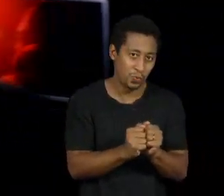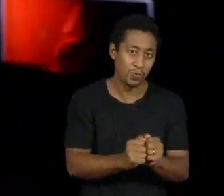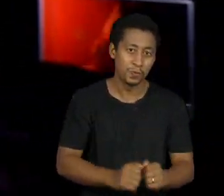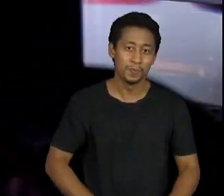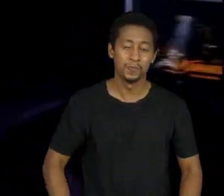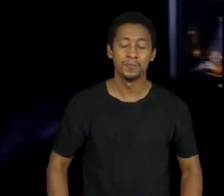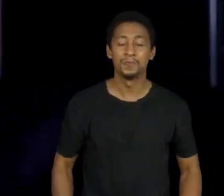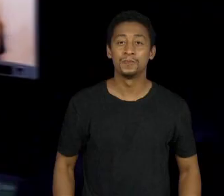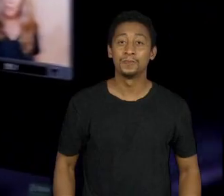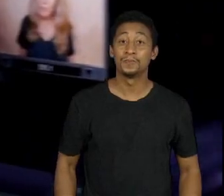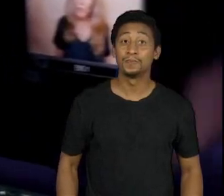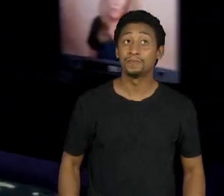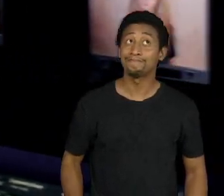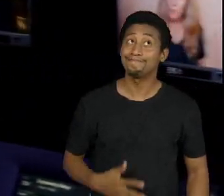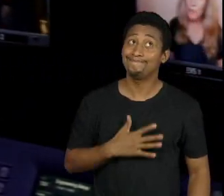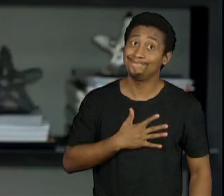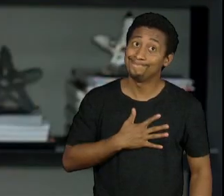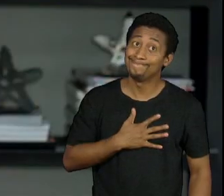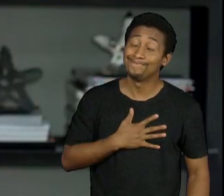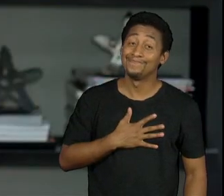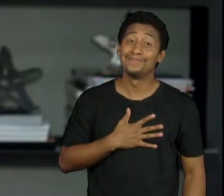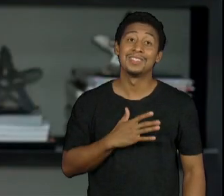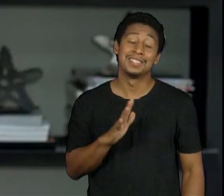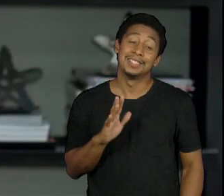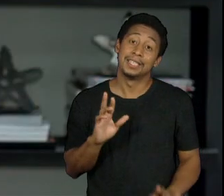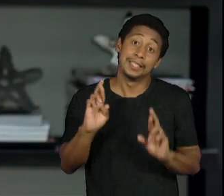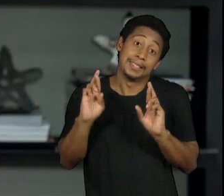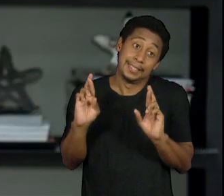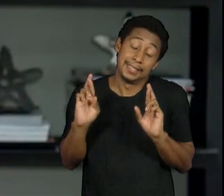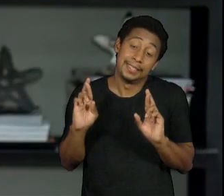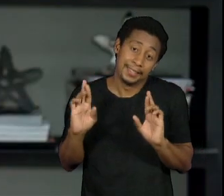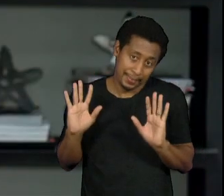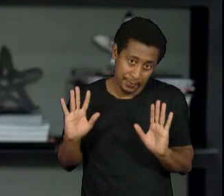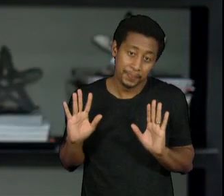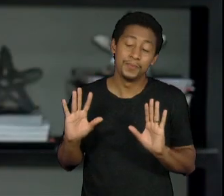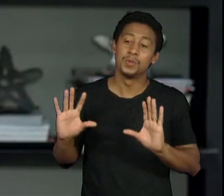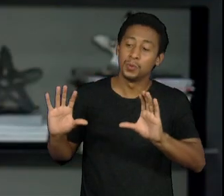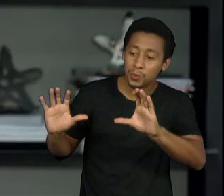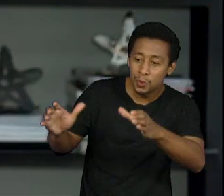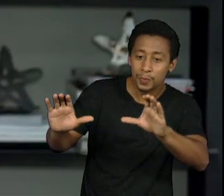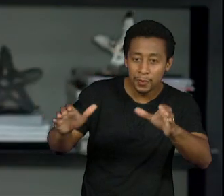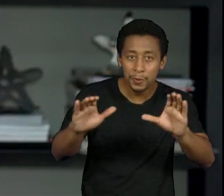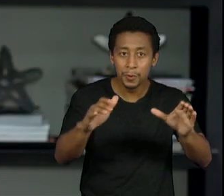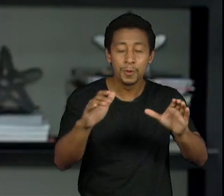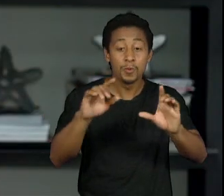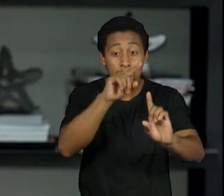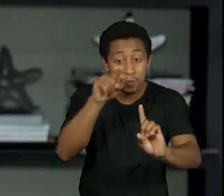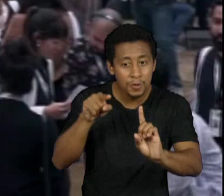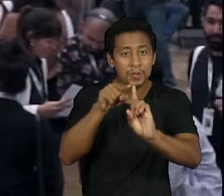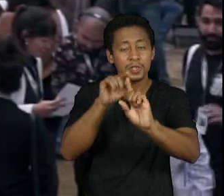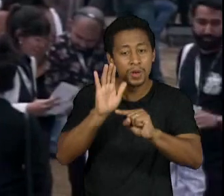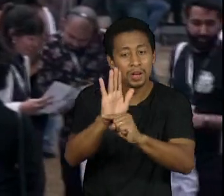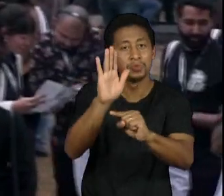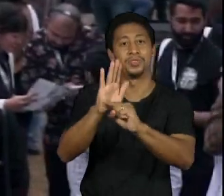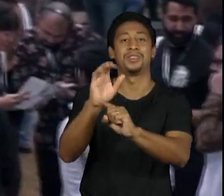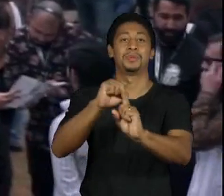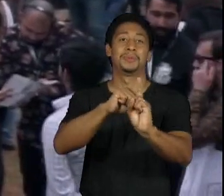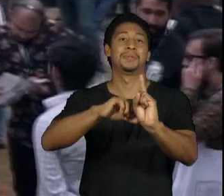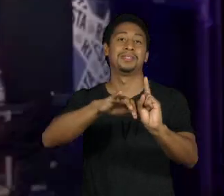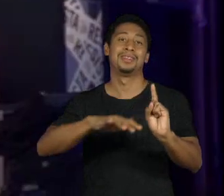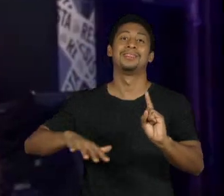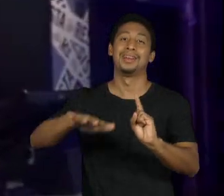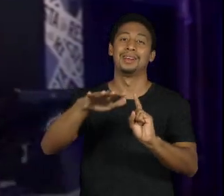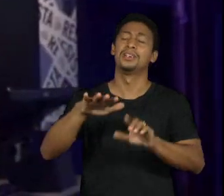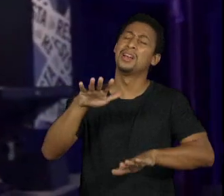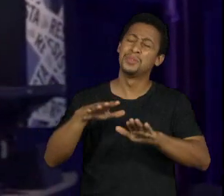e acho que a gente deveria pensar mais no nosso papel social eu acho como publicitários às vezes eu sinto falta disso